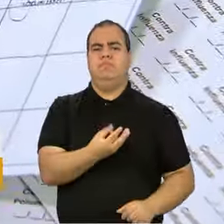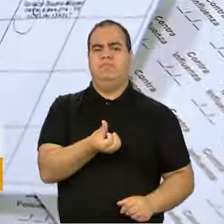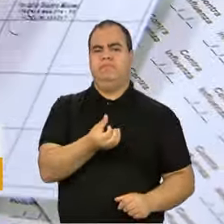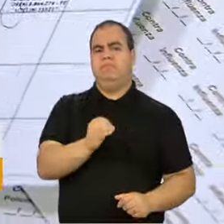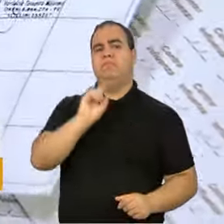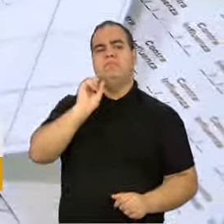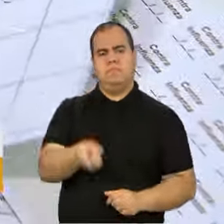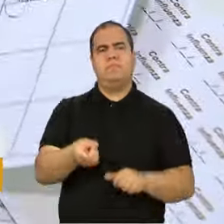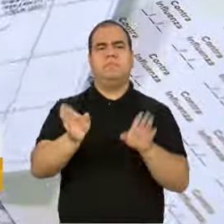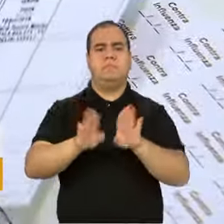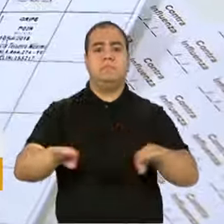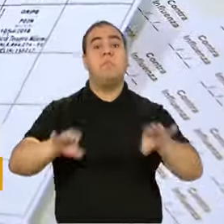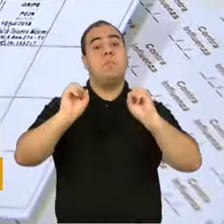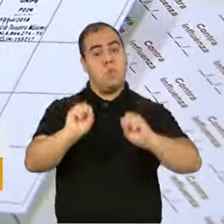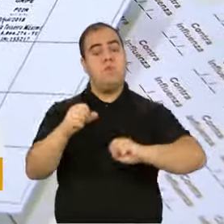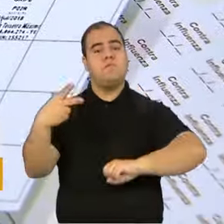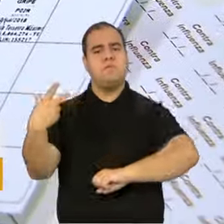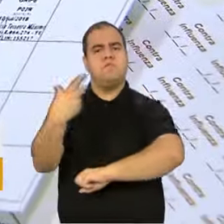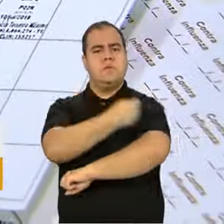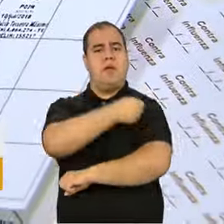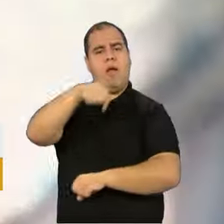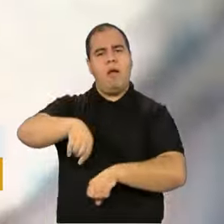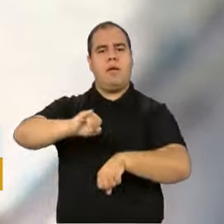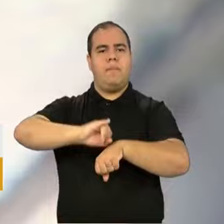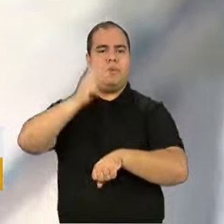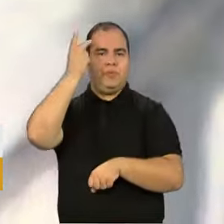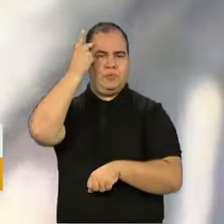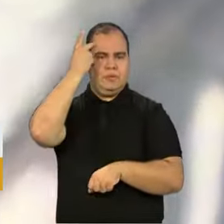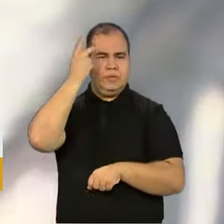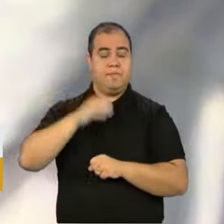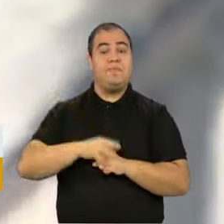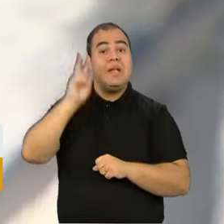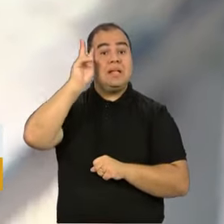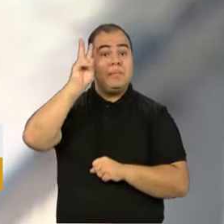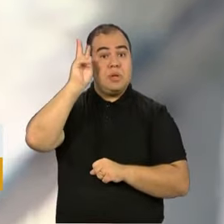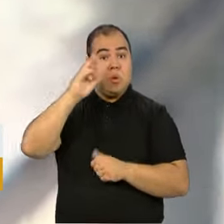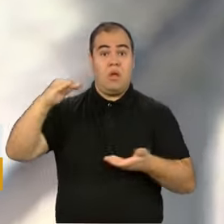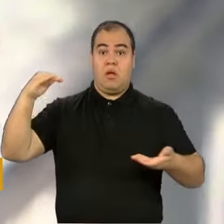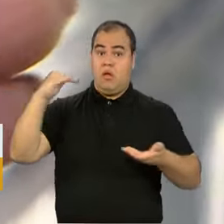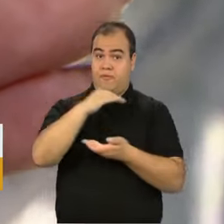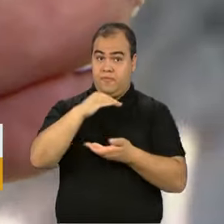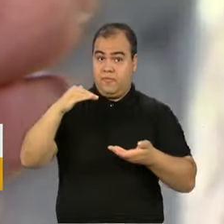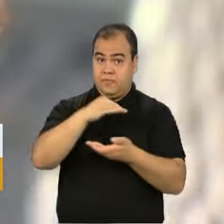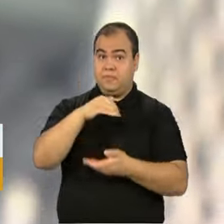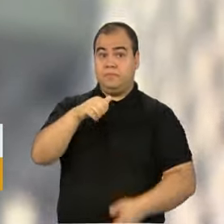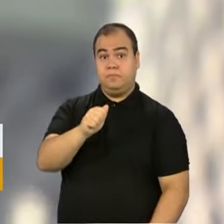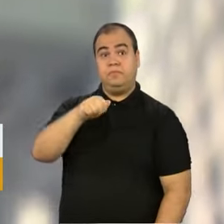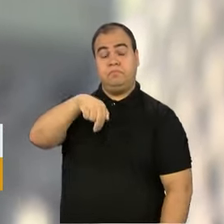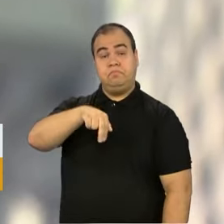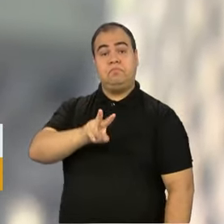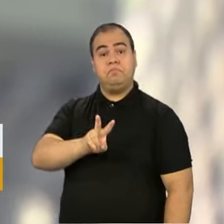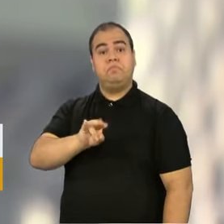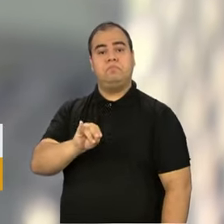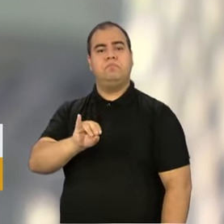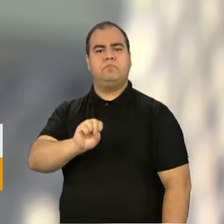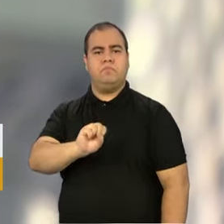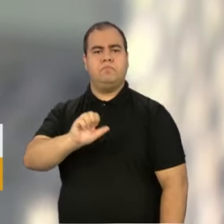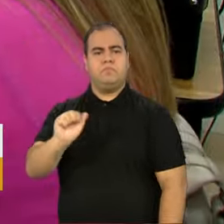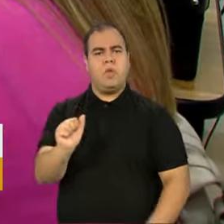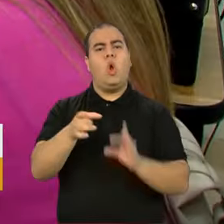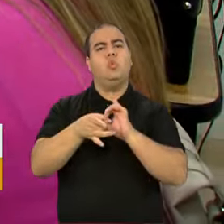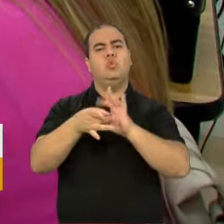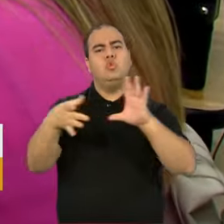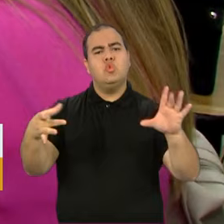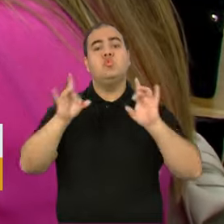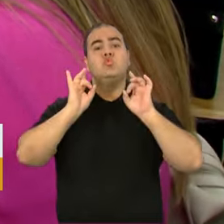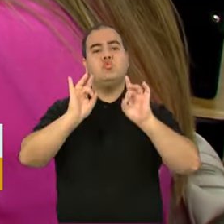mil crianças podem receber a vacina aqui na capital paulista. Lembrando que a Anvisa, Agência Nacional de Vigilância Sanitária,